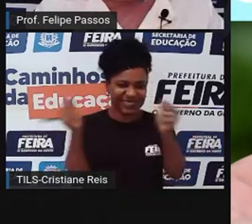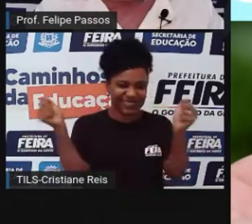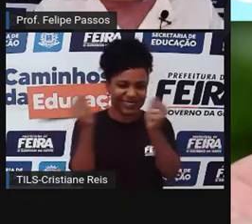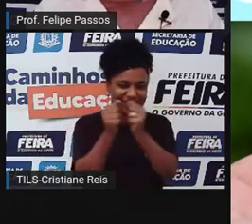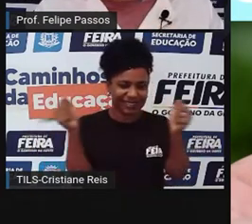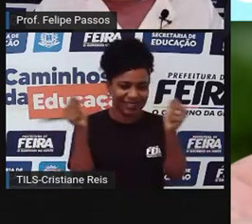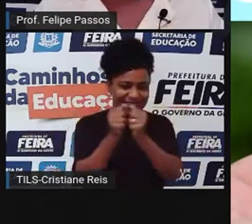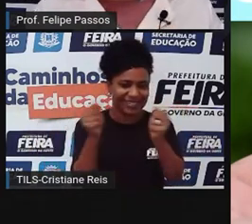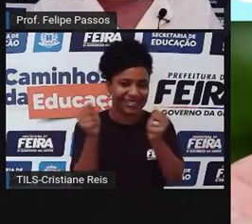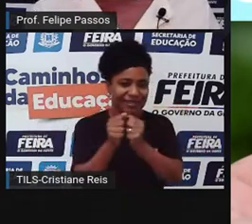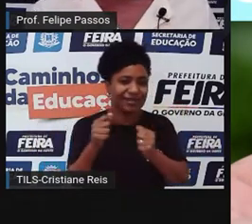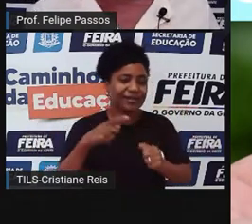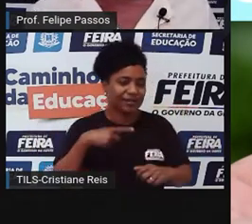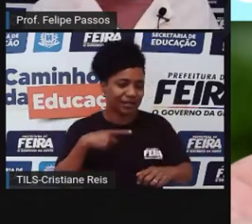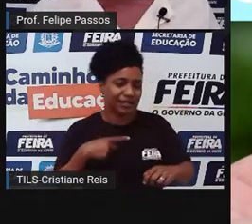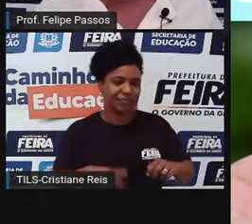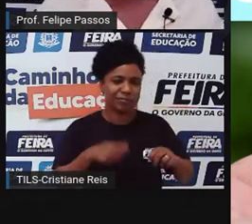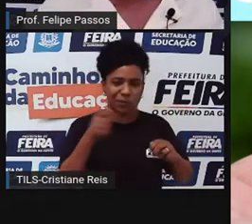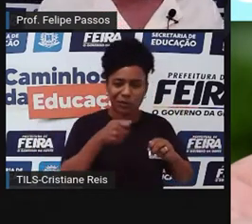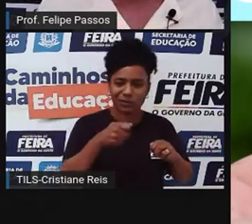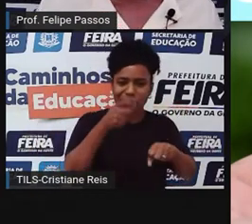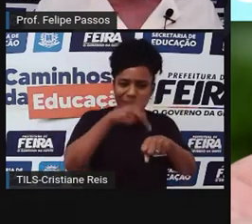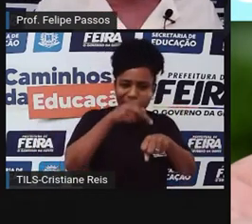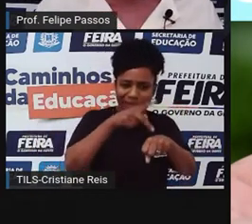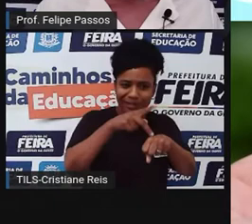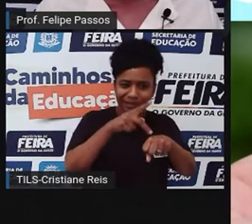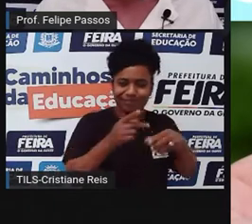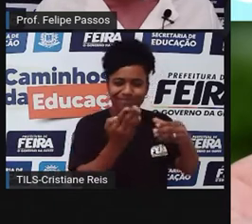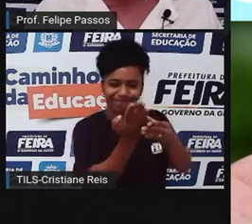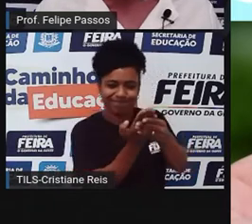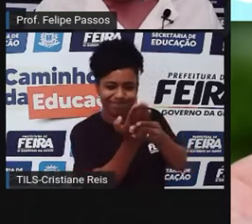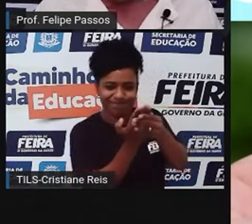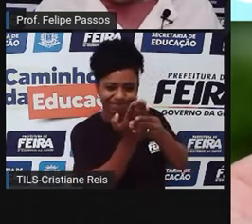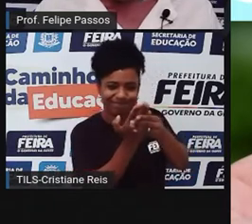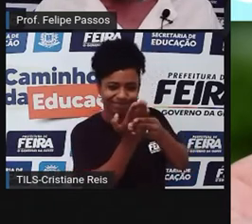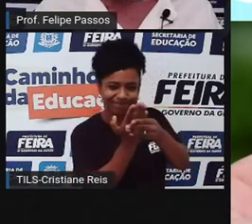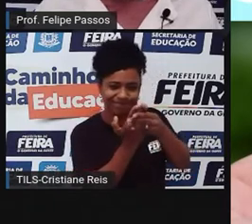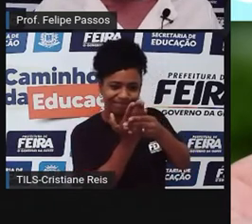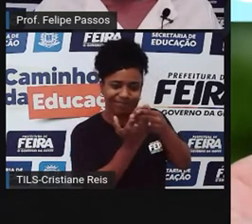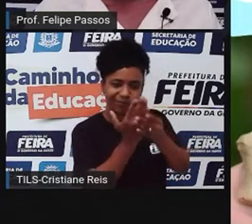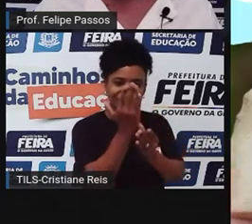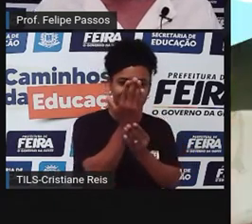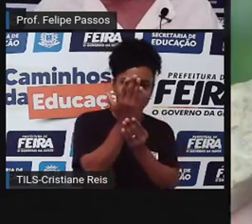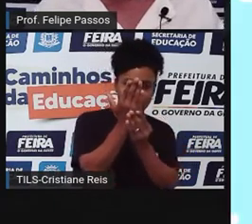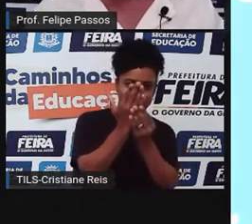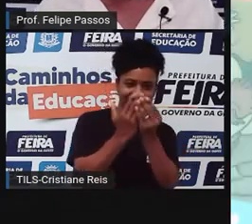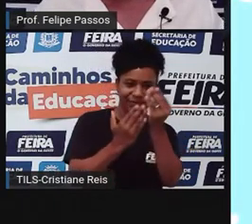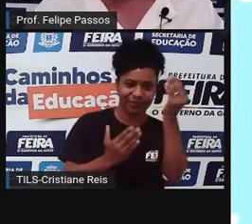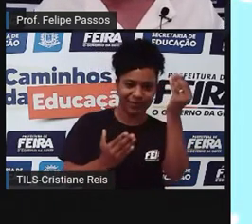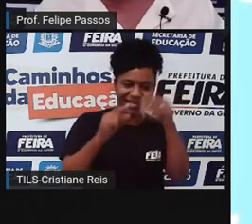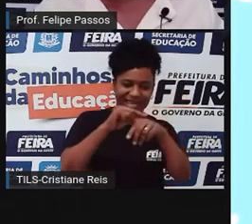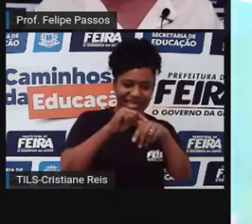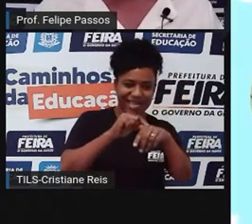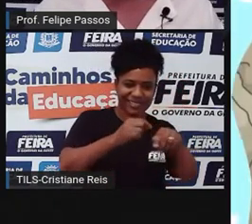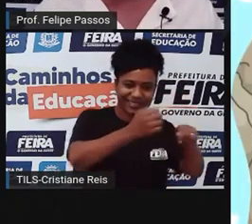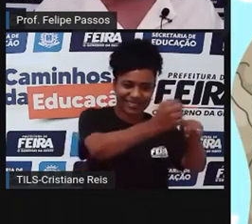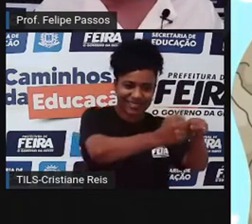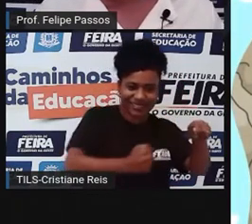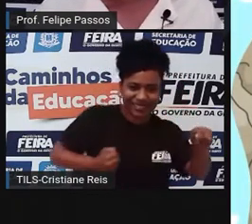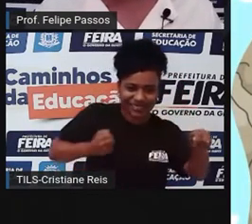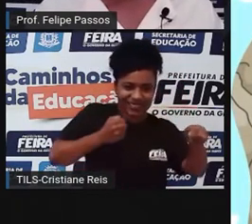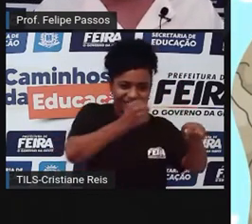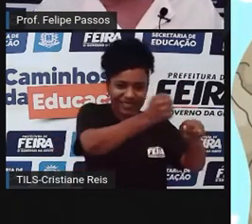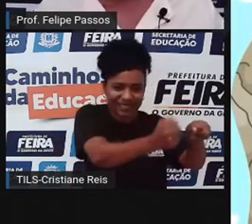formato ajuda a cortar melhor uma carne, transforma essa pedra numa arma, de repente, né? Então, essas ferramentas, elas